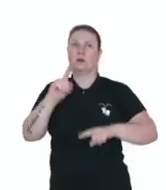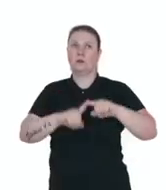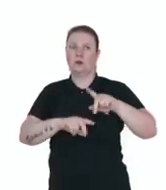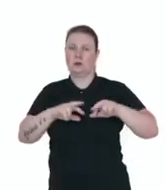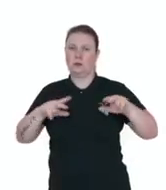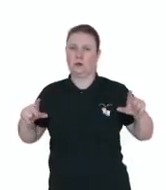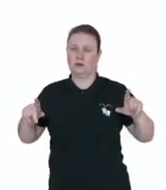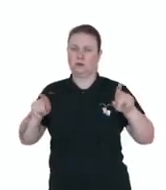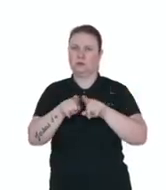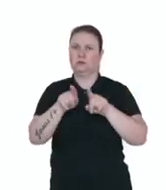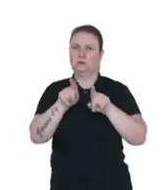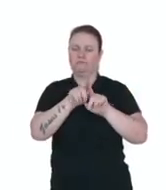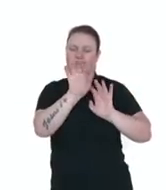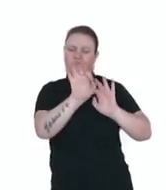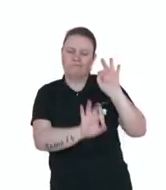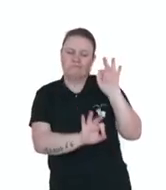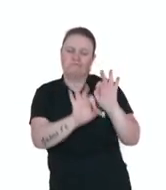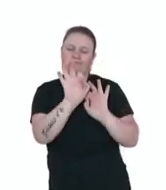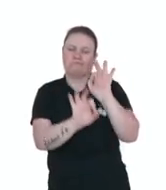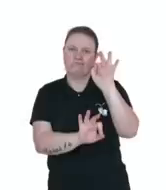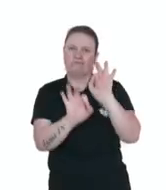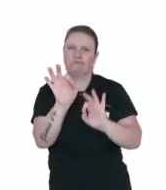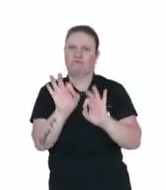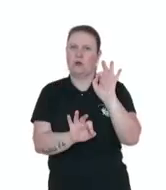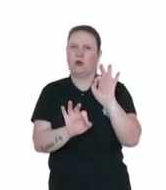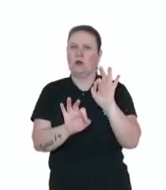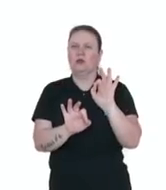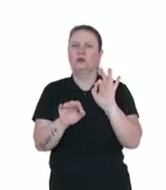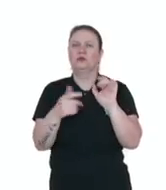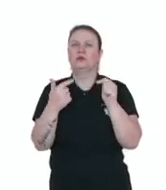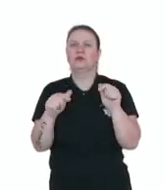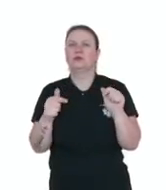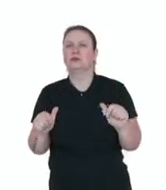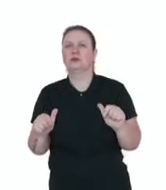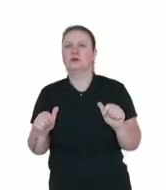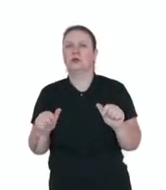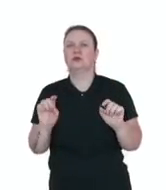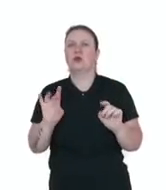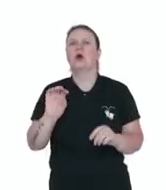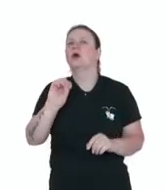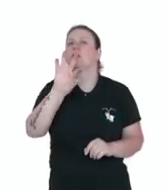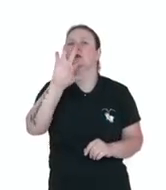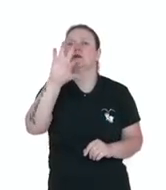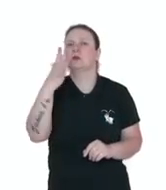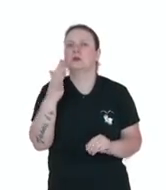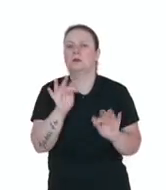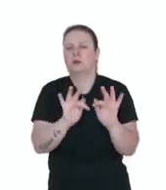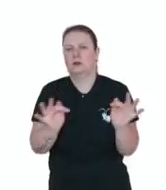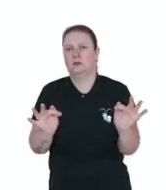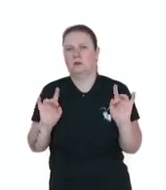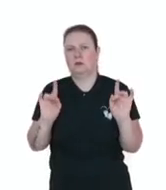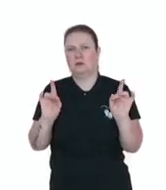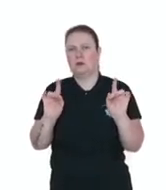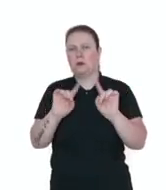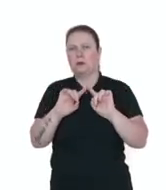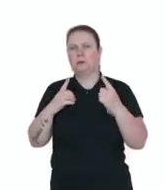abrangente e elaborado. A reportagem não visa comunicar acontecimentos, ou seja, o objetivo